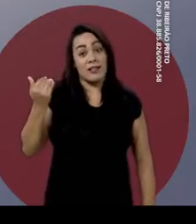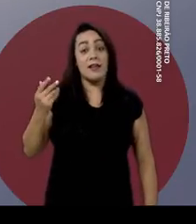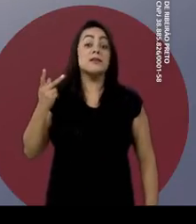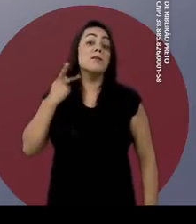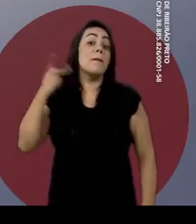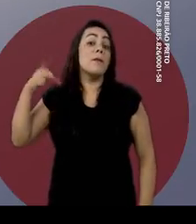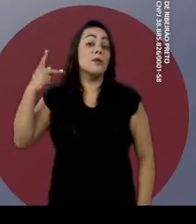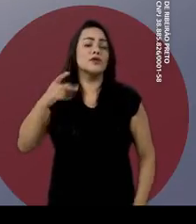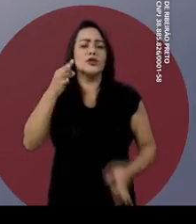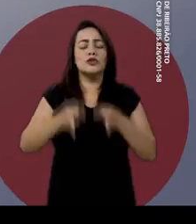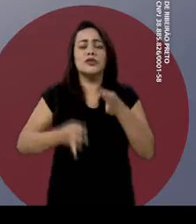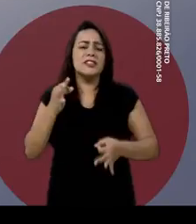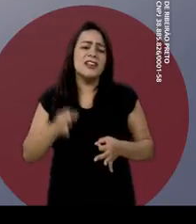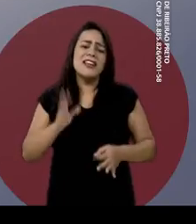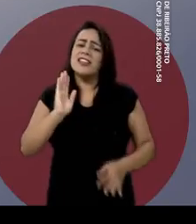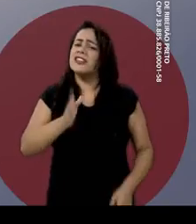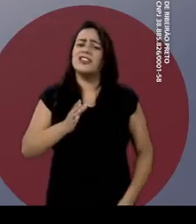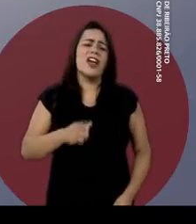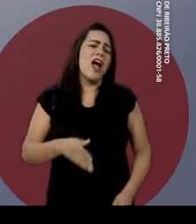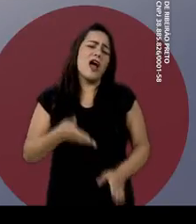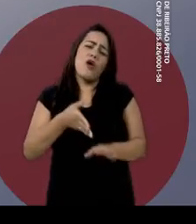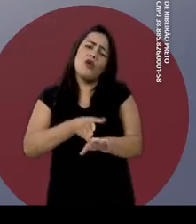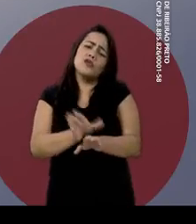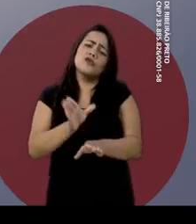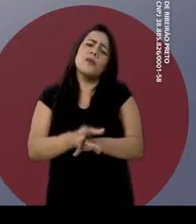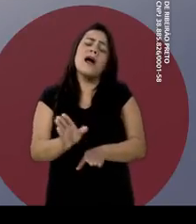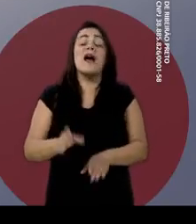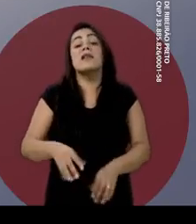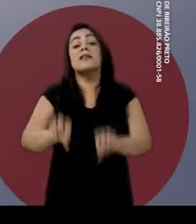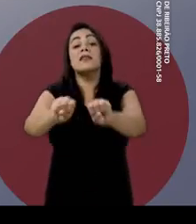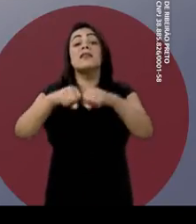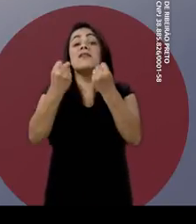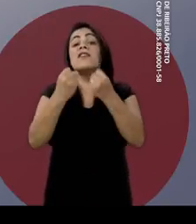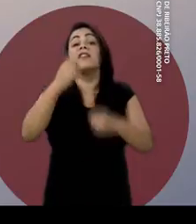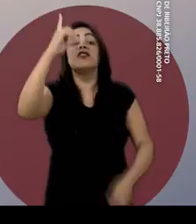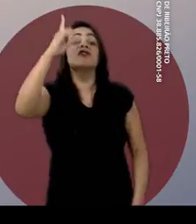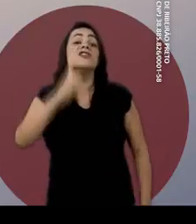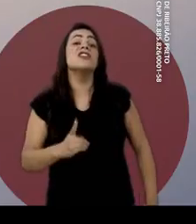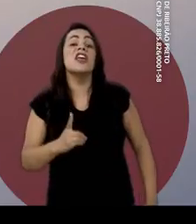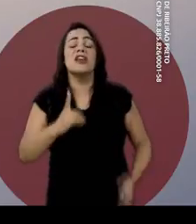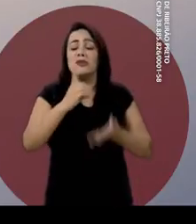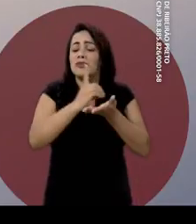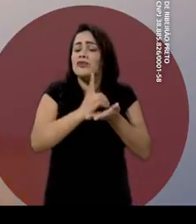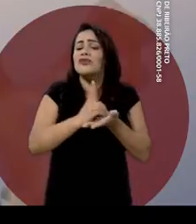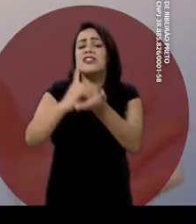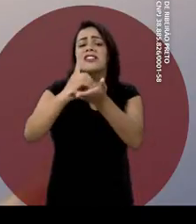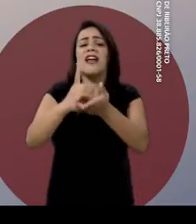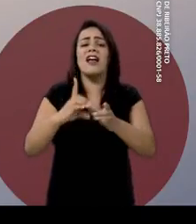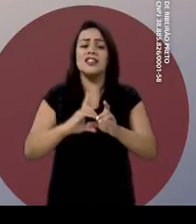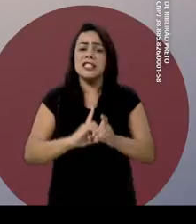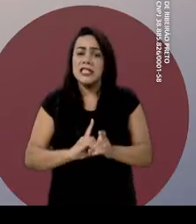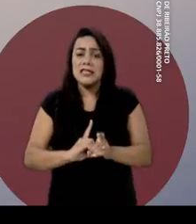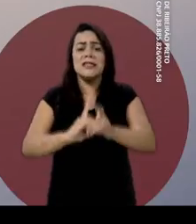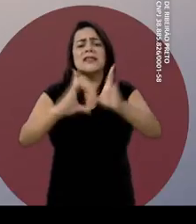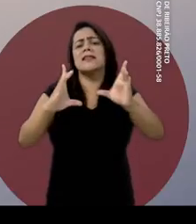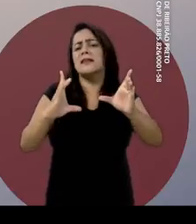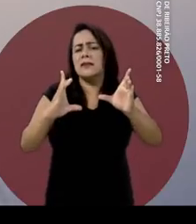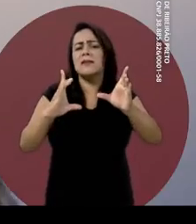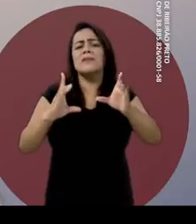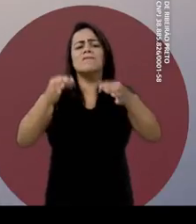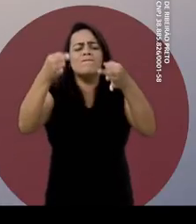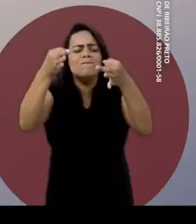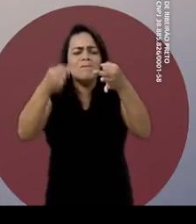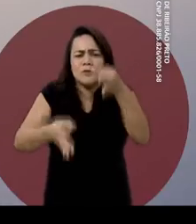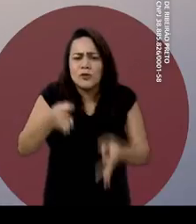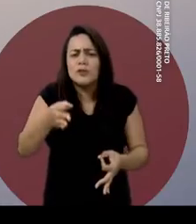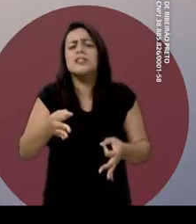de justiça, me acostumei a defender direitos, a defender a dignidade das pessoas, a defender a democracia,